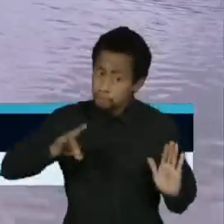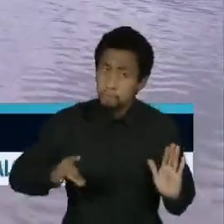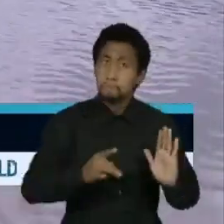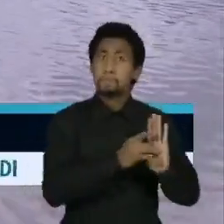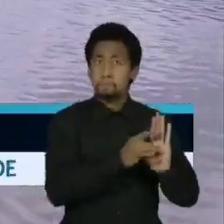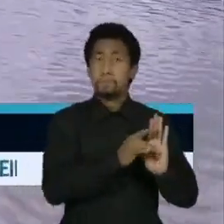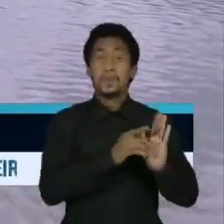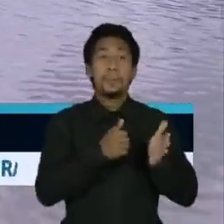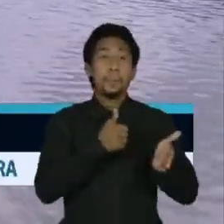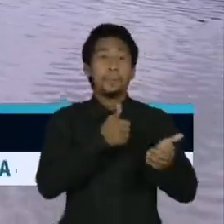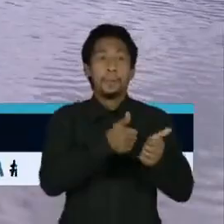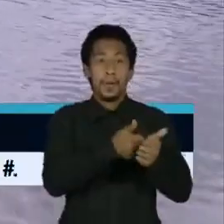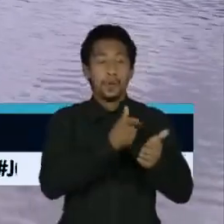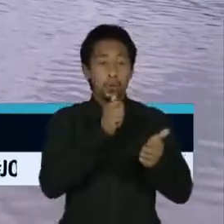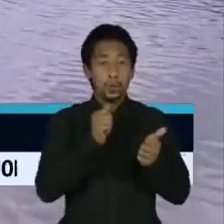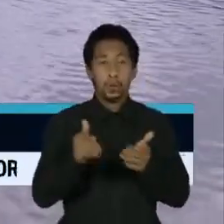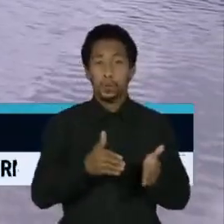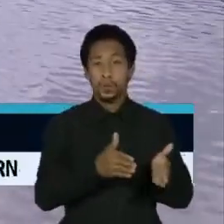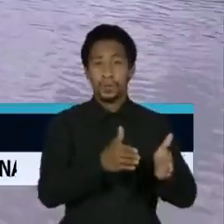margens do rio Turus.